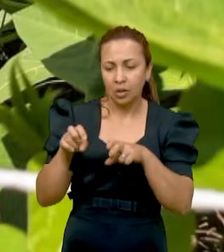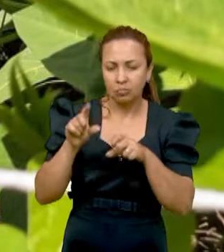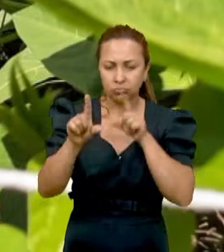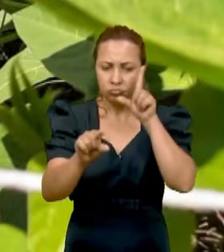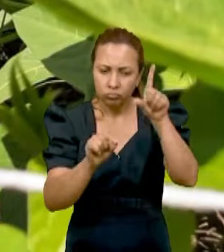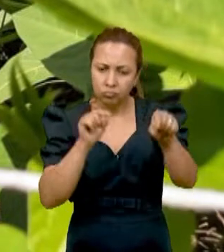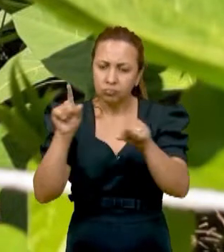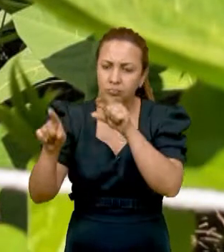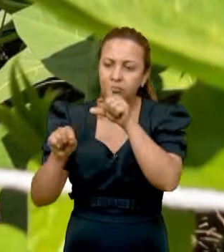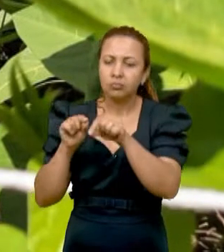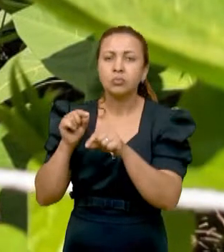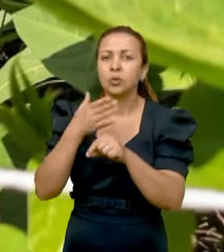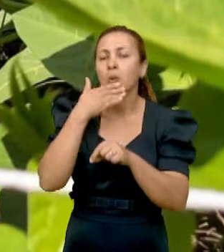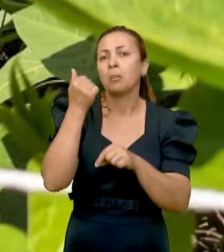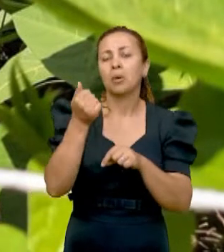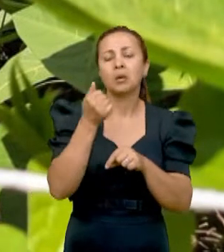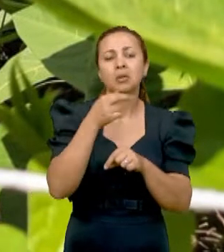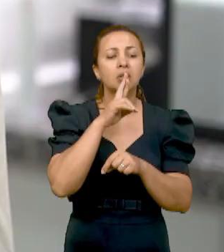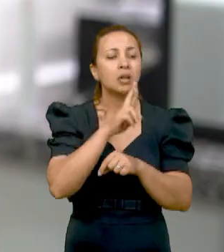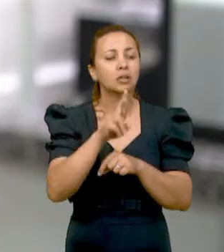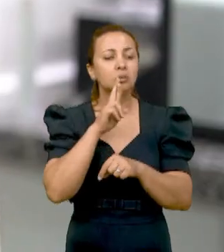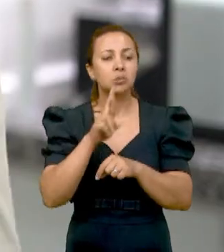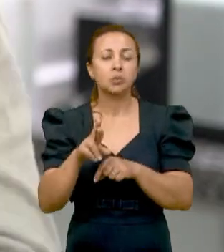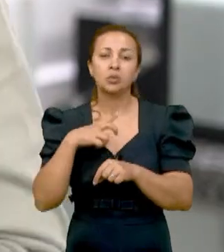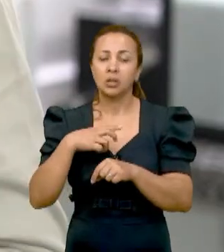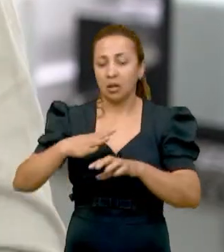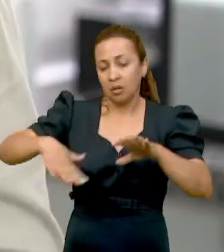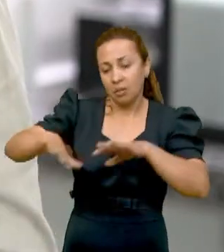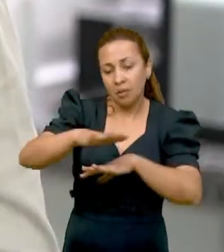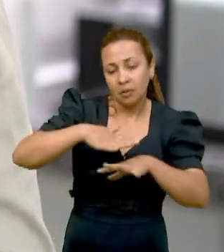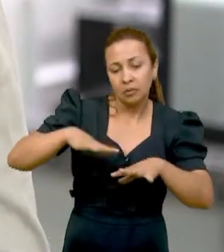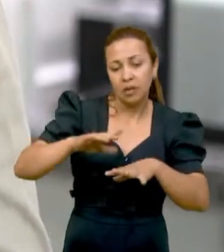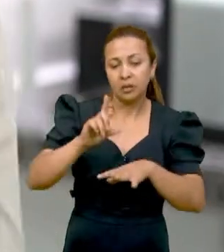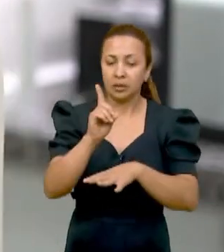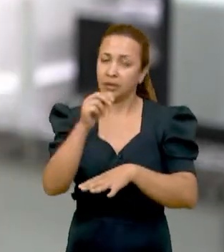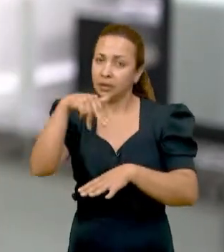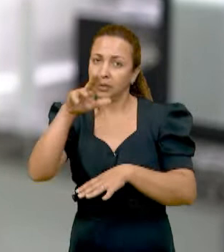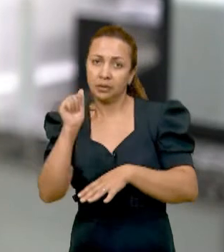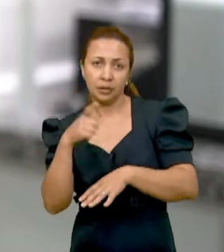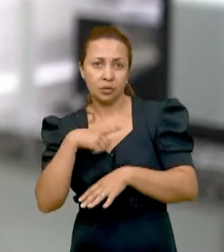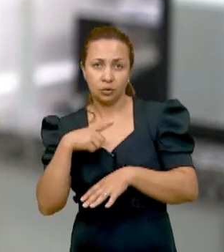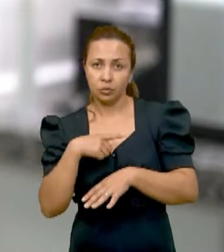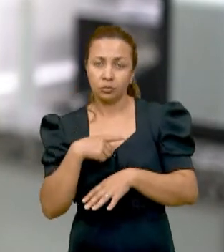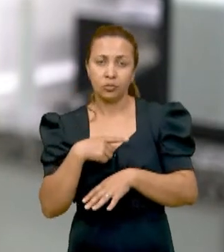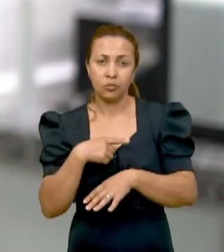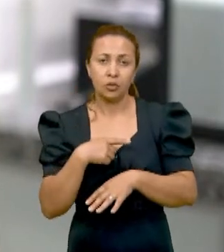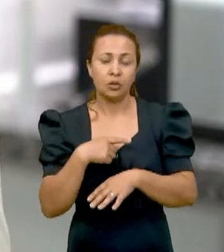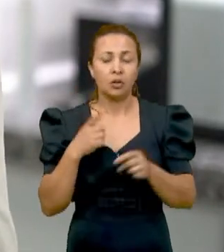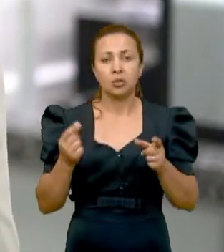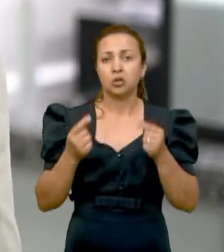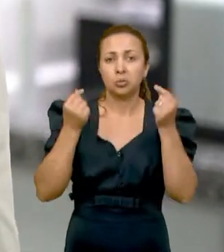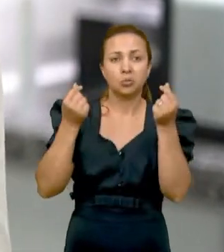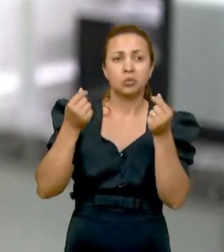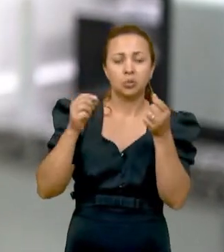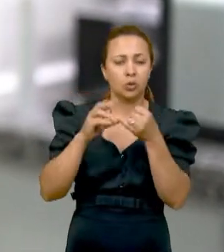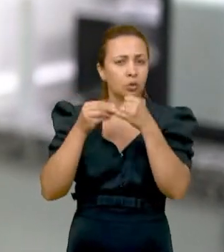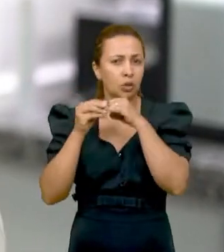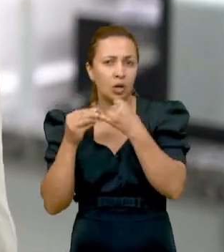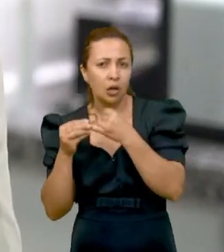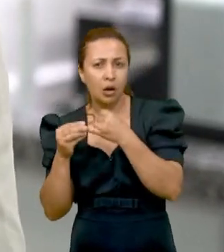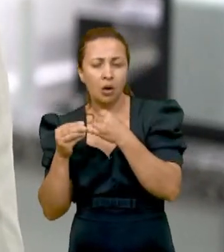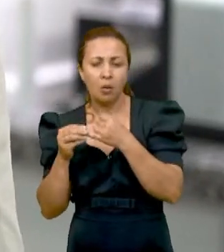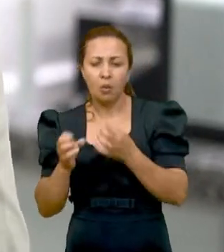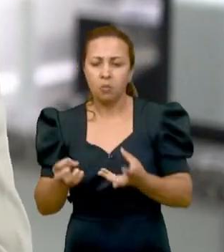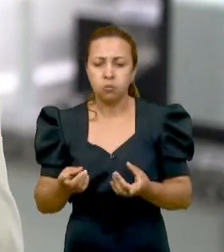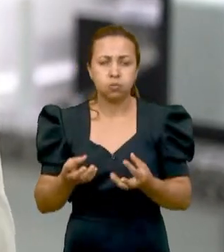selecionando os melhores materiais em termos de resposta, dentro da variabilidade genética, em termos de rendimento de grãos, qualidade